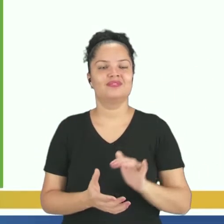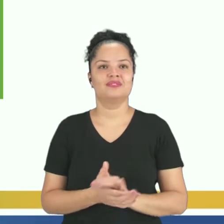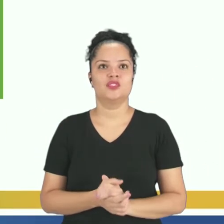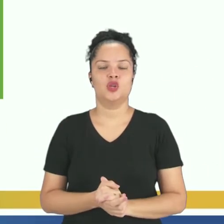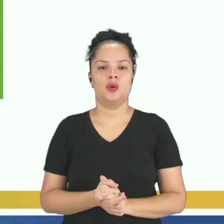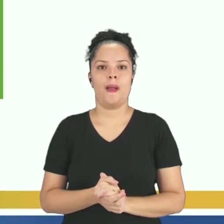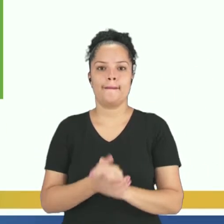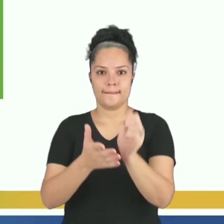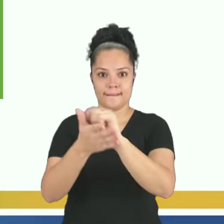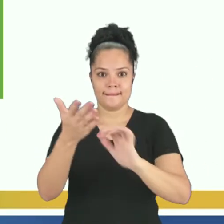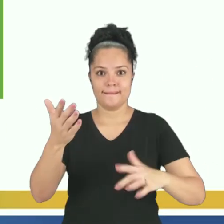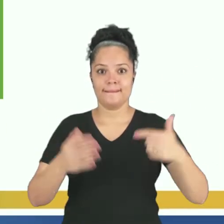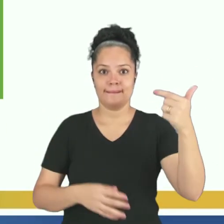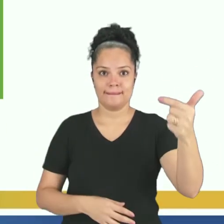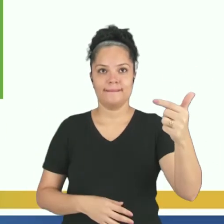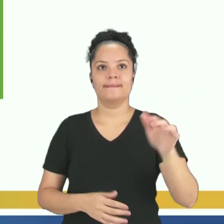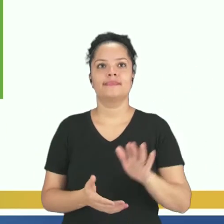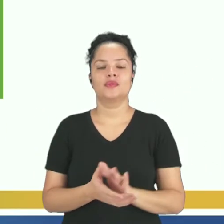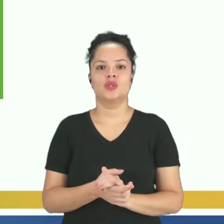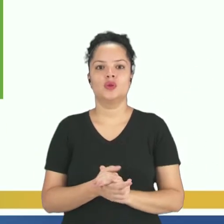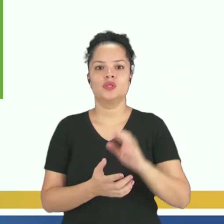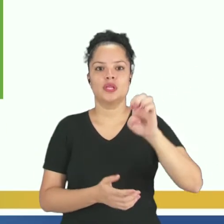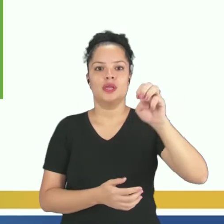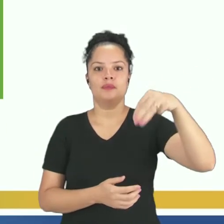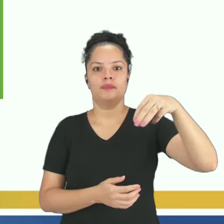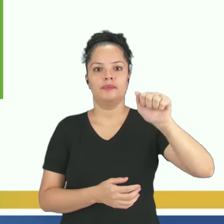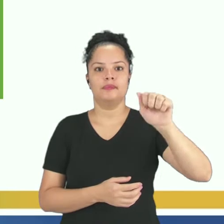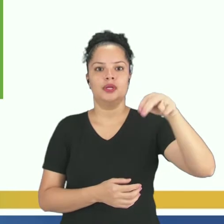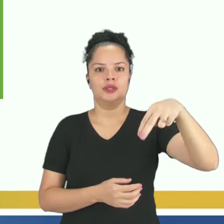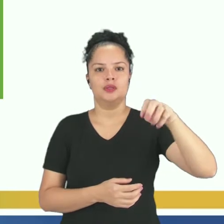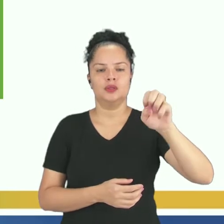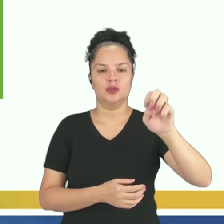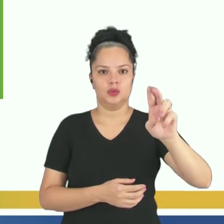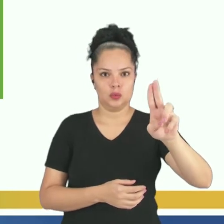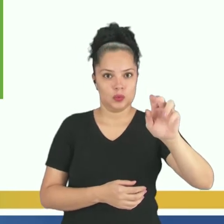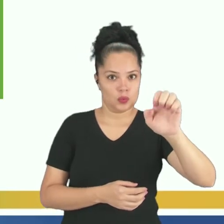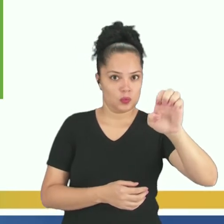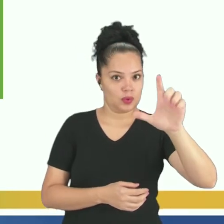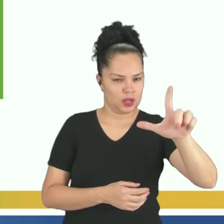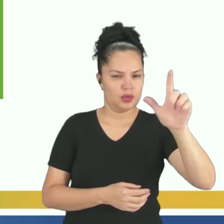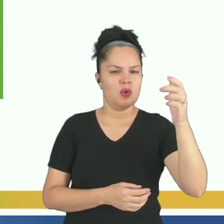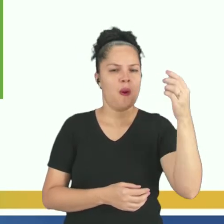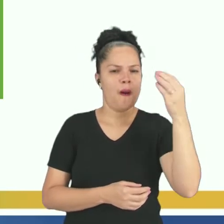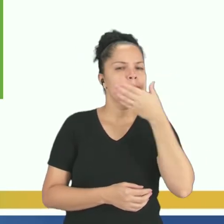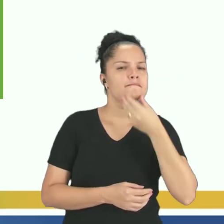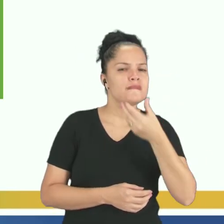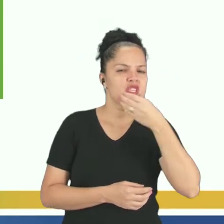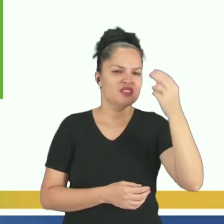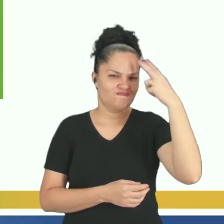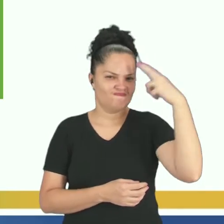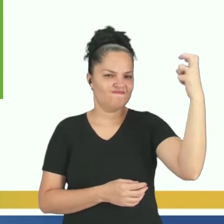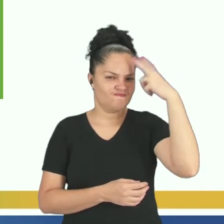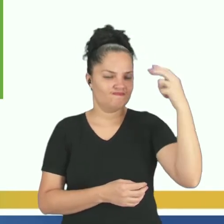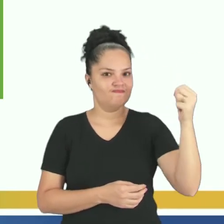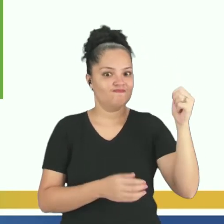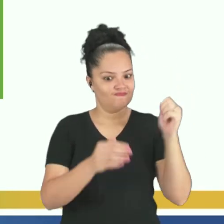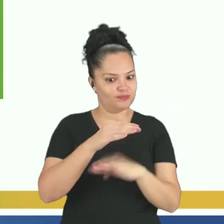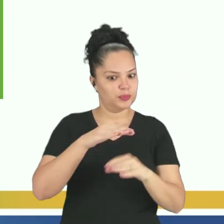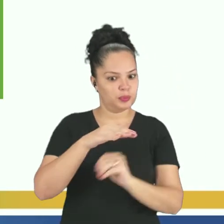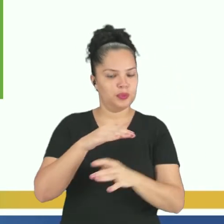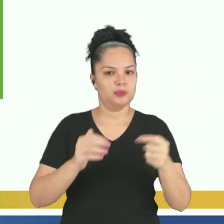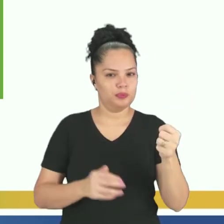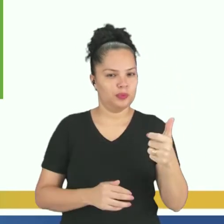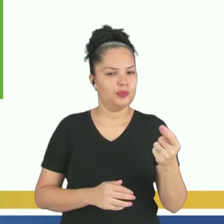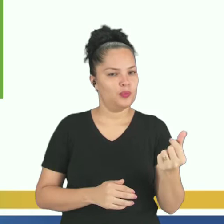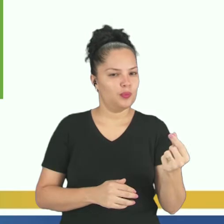A próxima questão eu falo o seguinte. Emmanuel, um menino muito inteligente em guardar dinheiro, tinha um cofre cheio de moedas. Certo